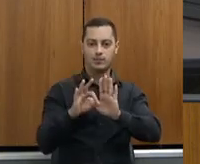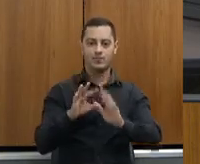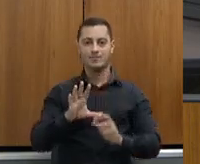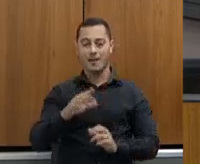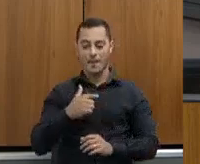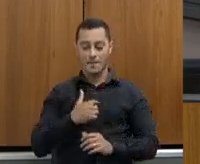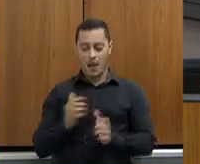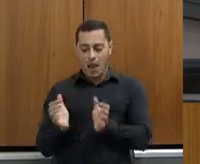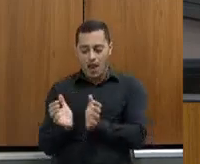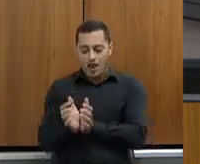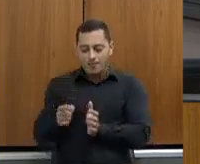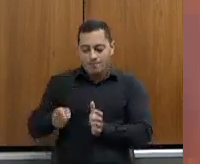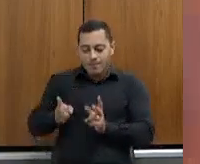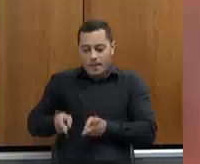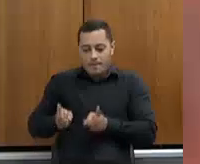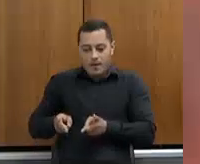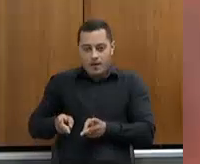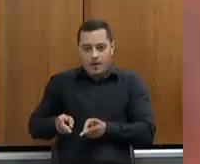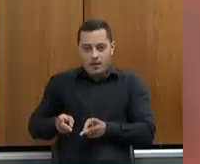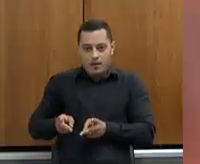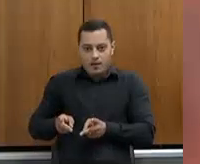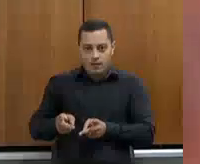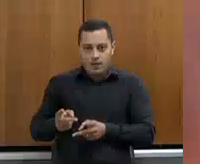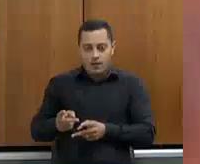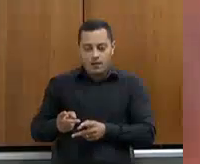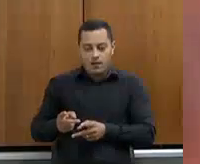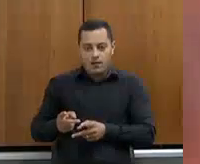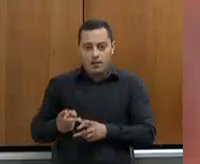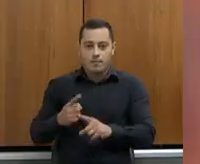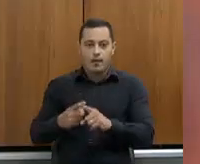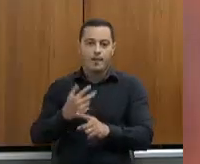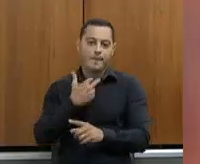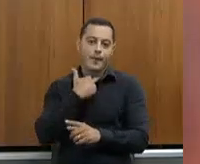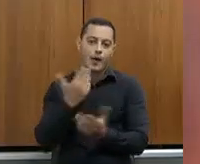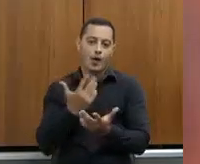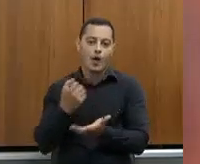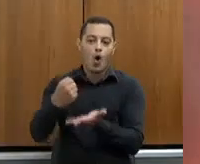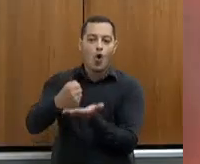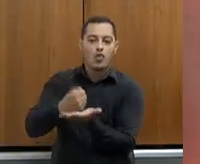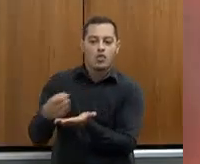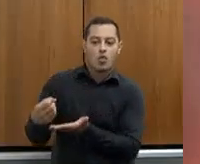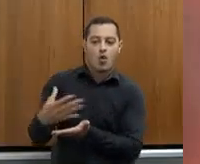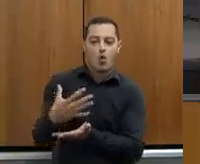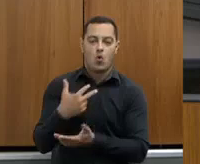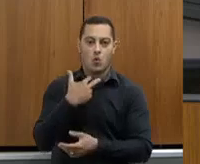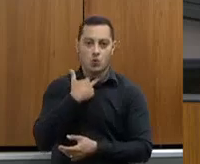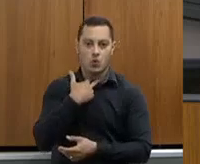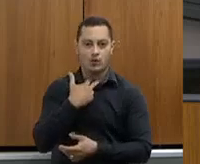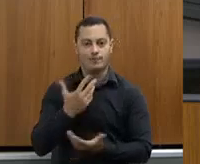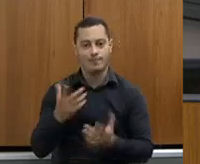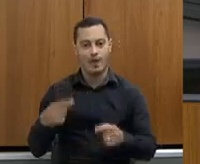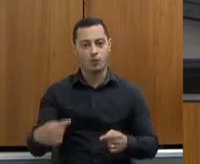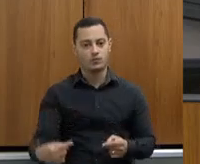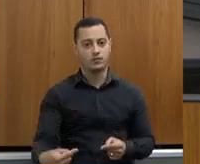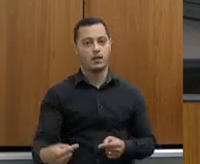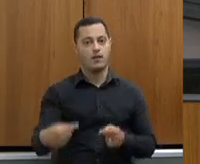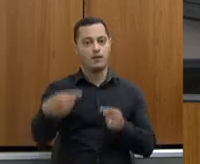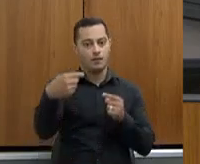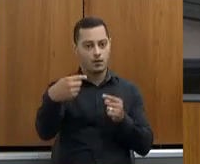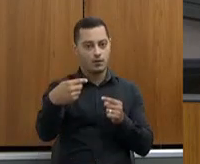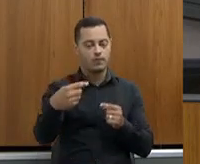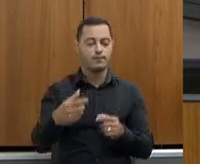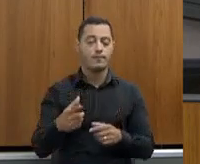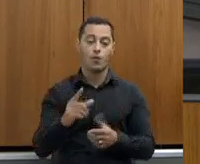nem 1%, ela vai ficar do mesmo tamanho, porque nós não estamos podendo contratar. Então, é um desafio grande, um